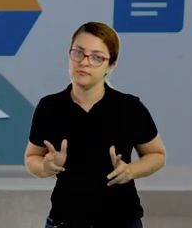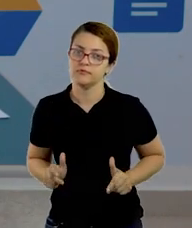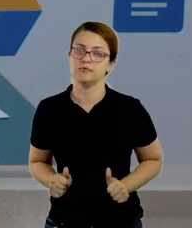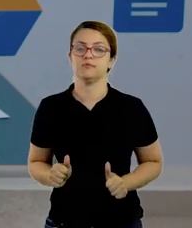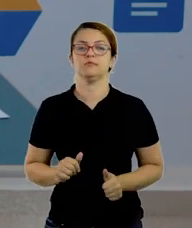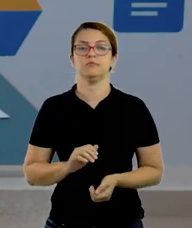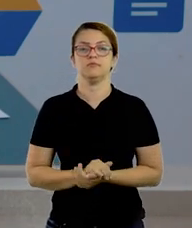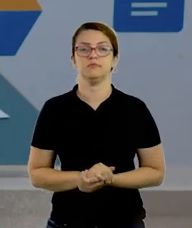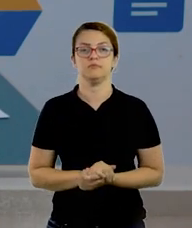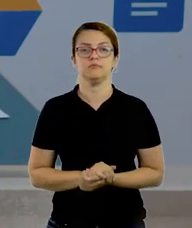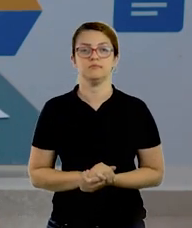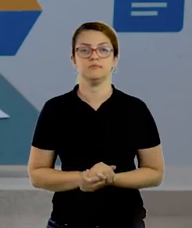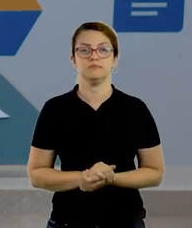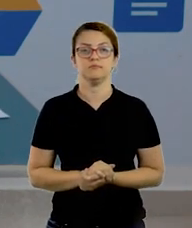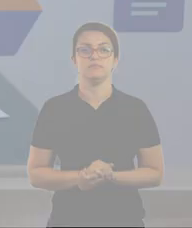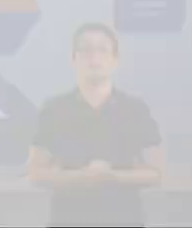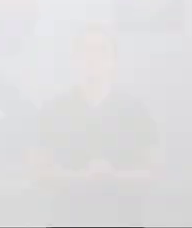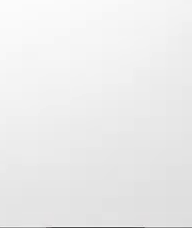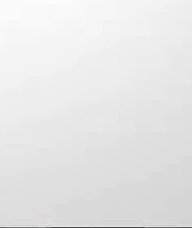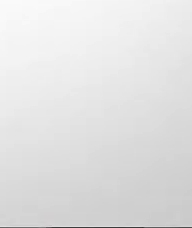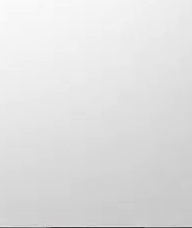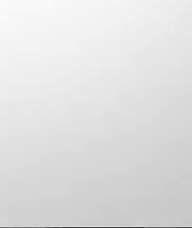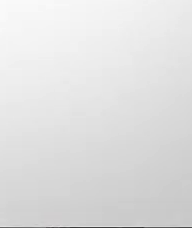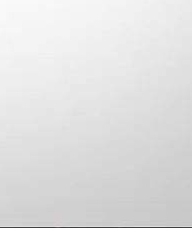tá? Um beijo, tchau, tchau, até a próxima!